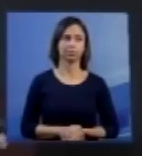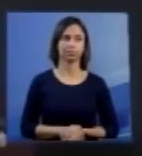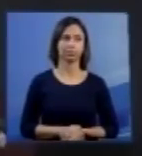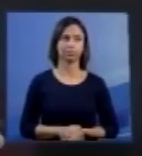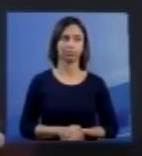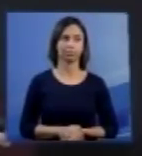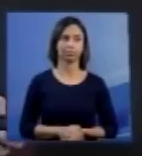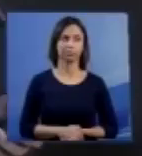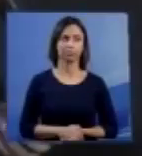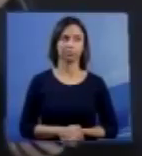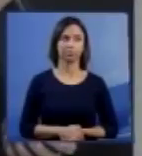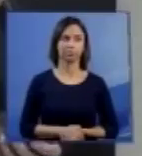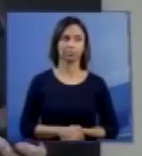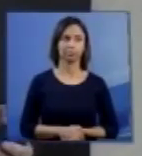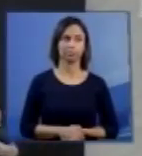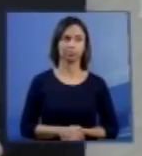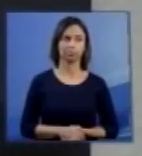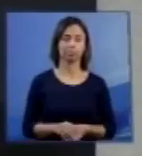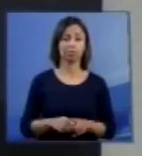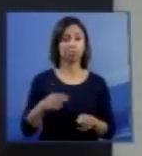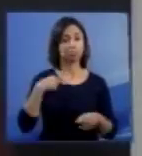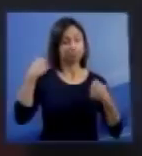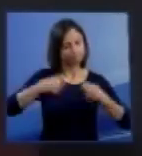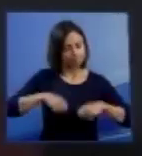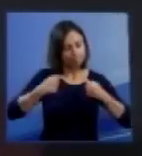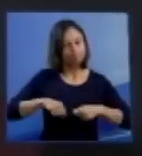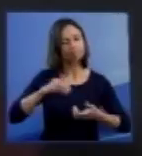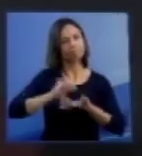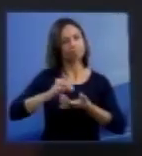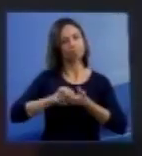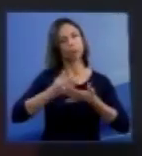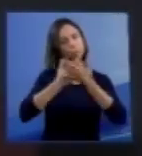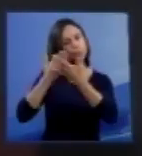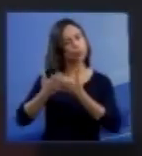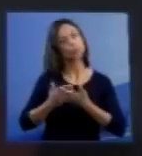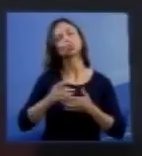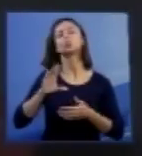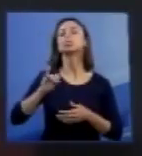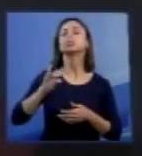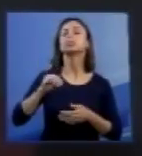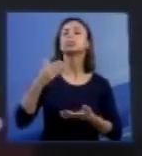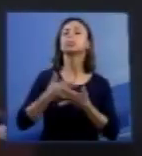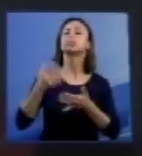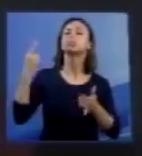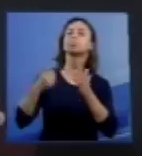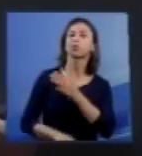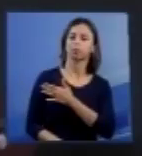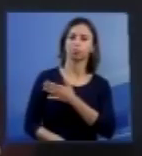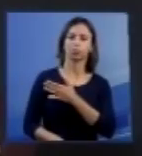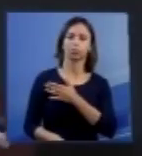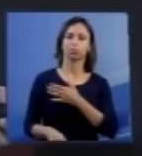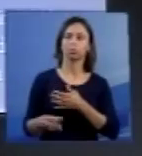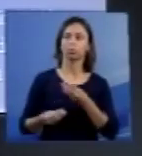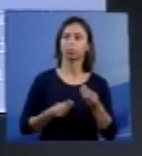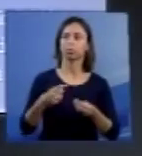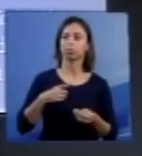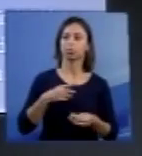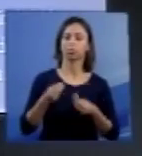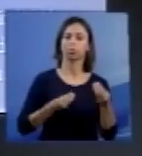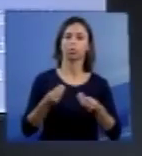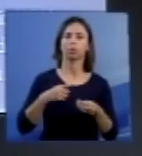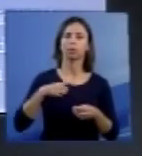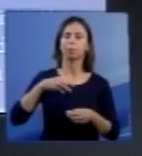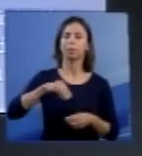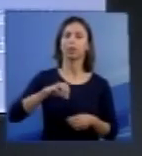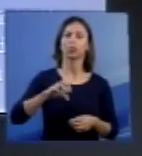Então, seriam necessários aprofundar os estudos no Brasil. Haverá necessidade de aprofundamento em relação aos ditúbios metabólicos